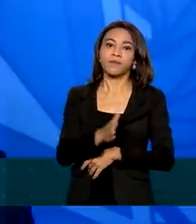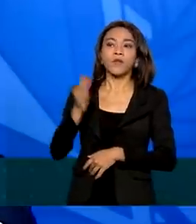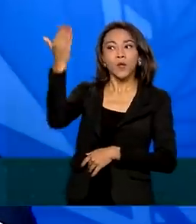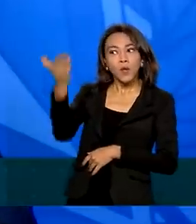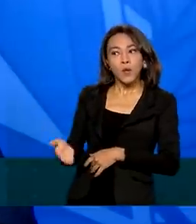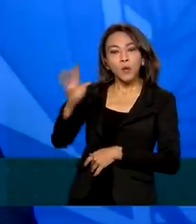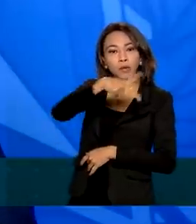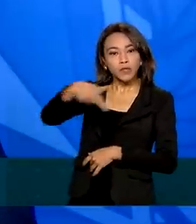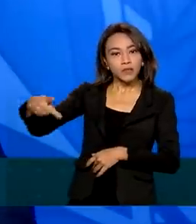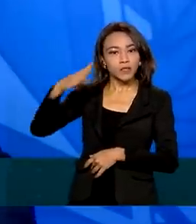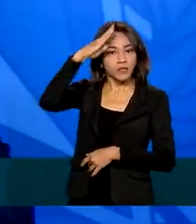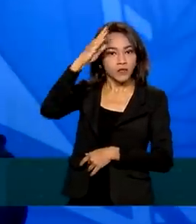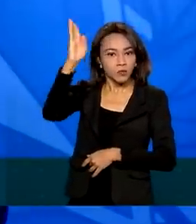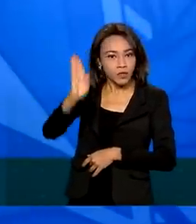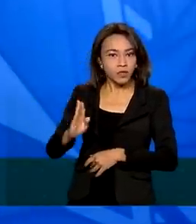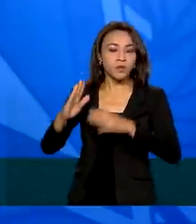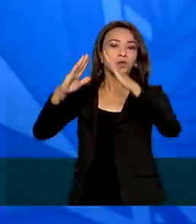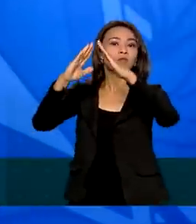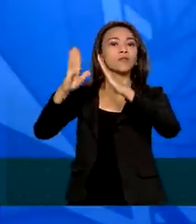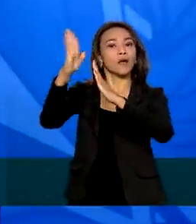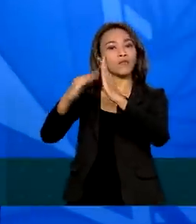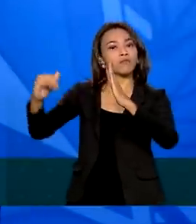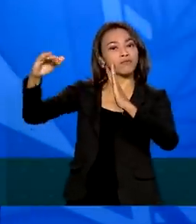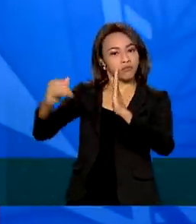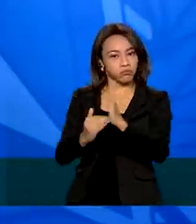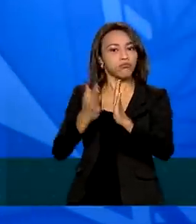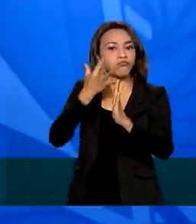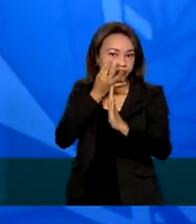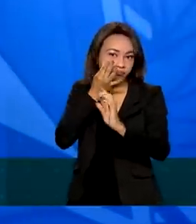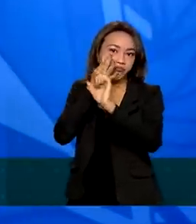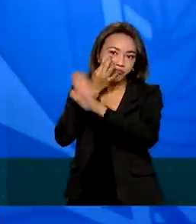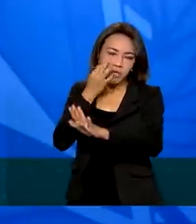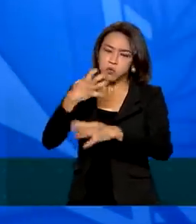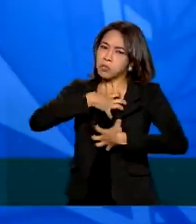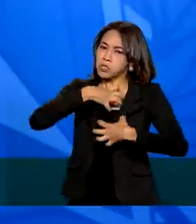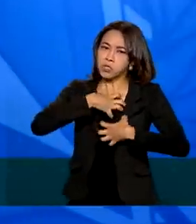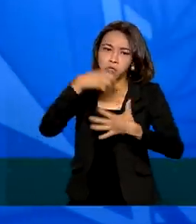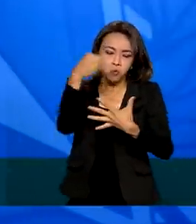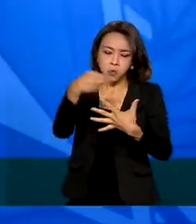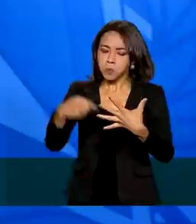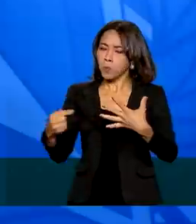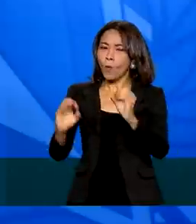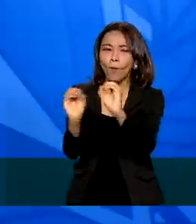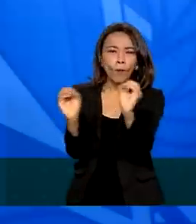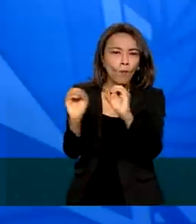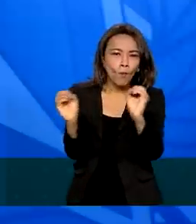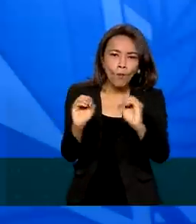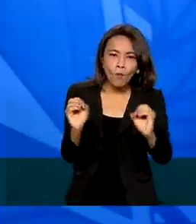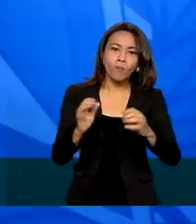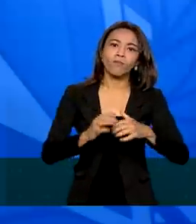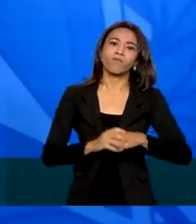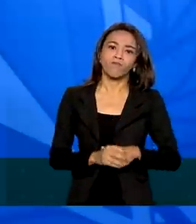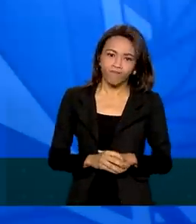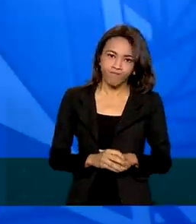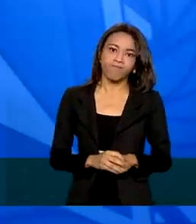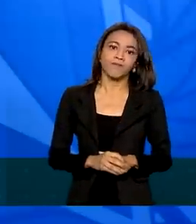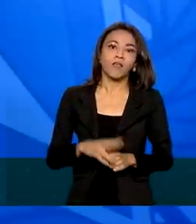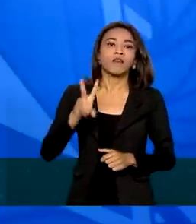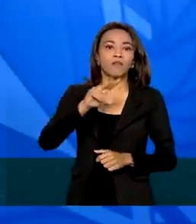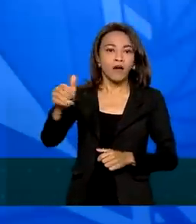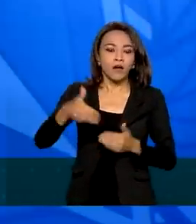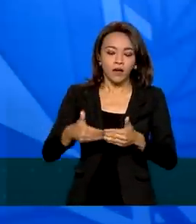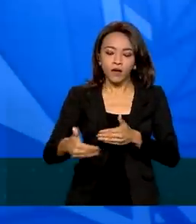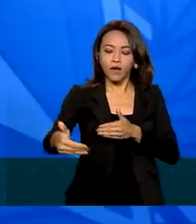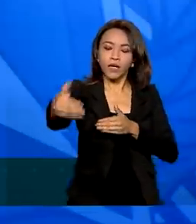encontra-se no Palácio da Alvorada, assintomático, totalmente assintomático, e seguirá,